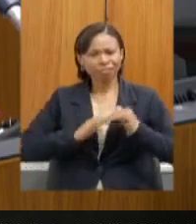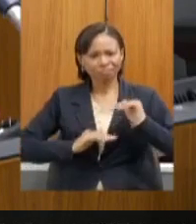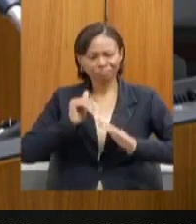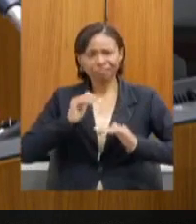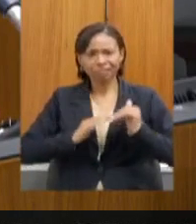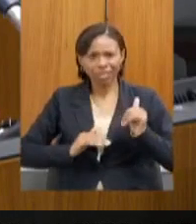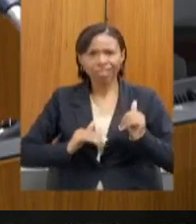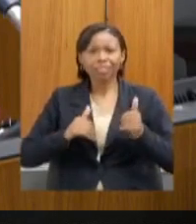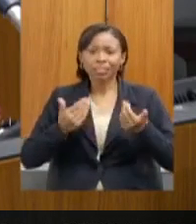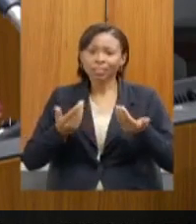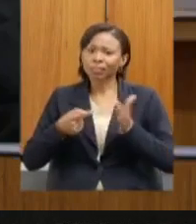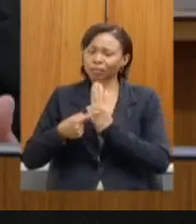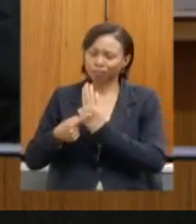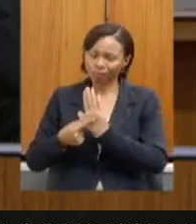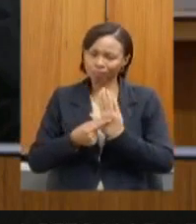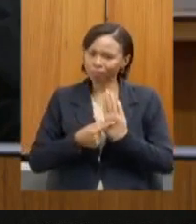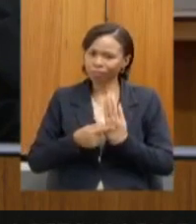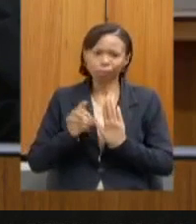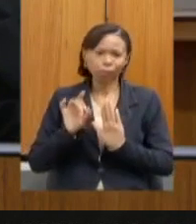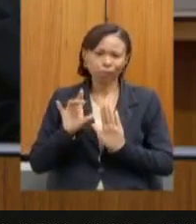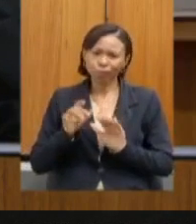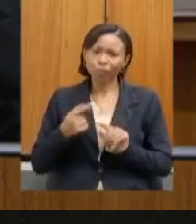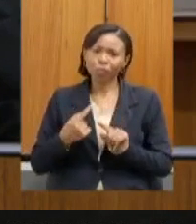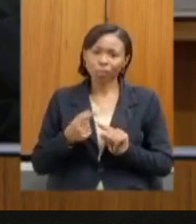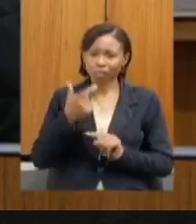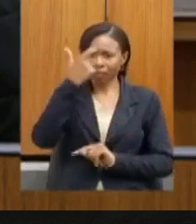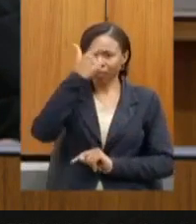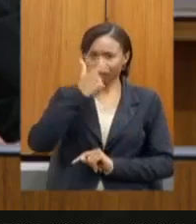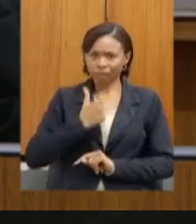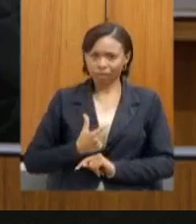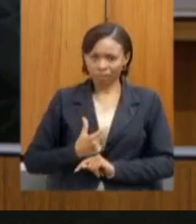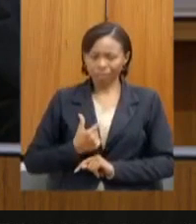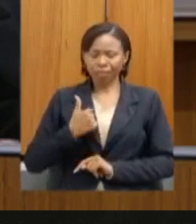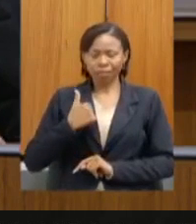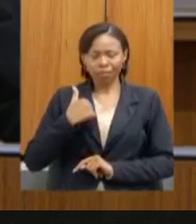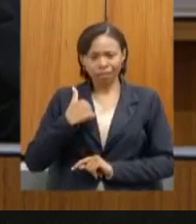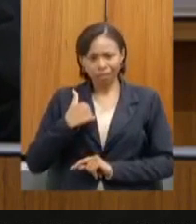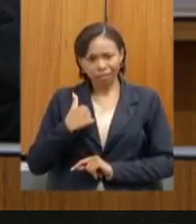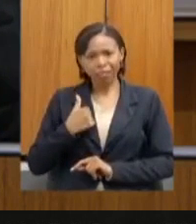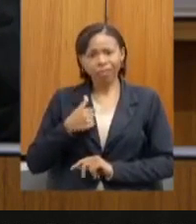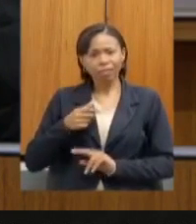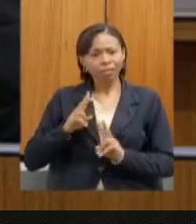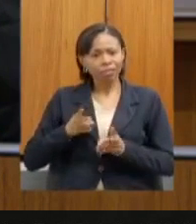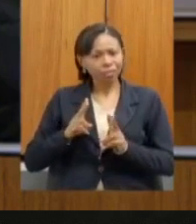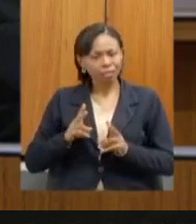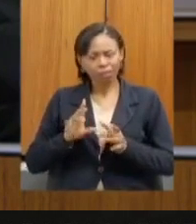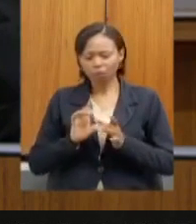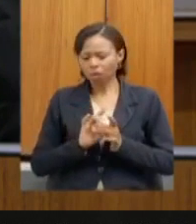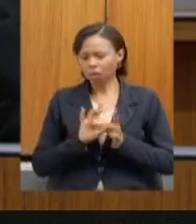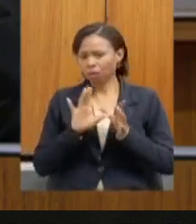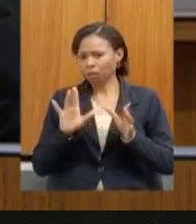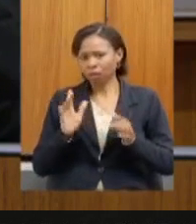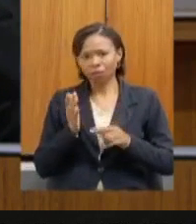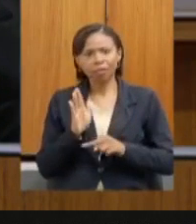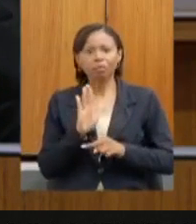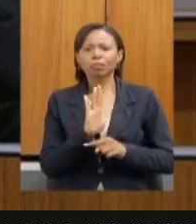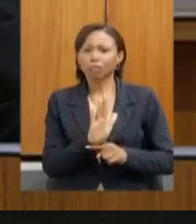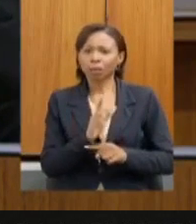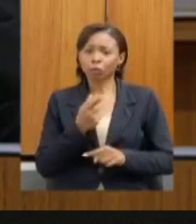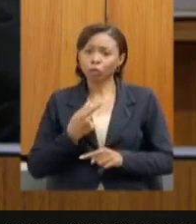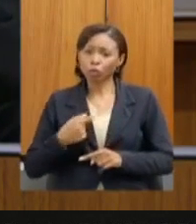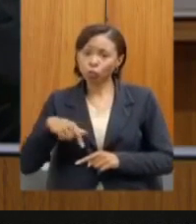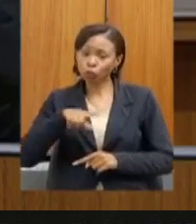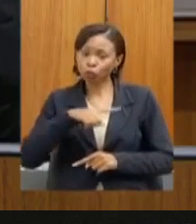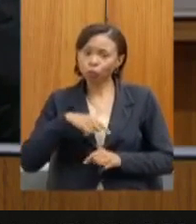quero deixar aqui registrado que este parlamentar está e estará à sua disposição para que juntos